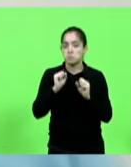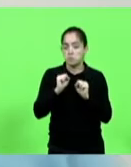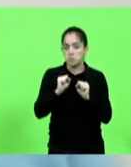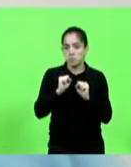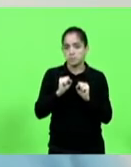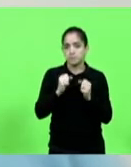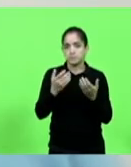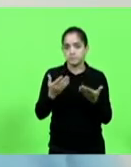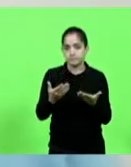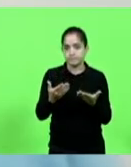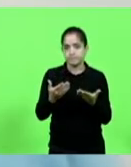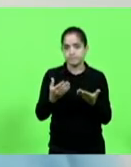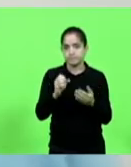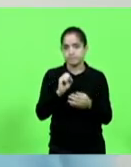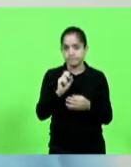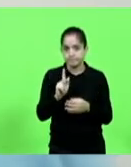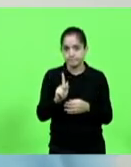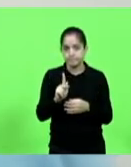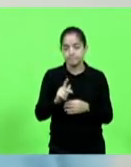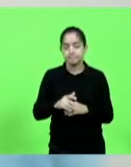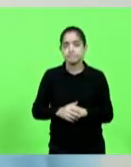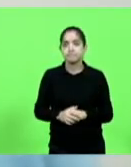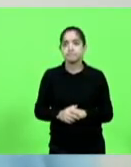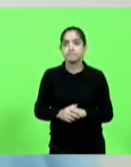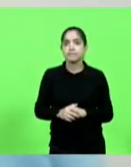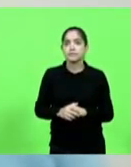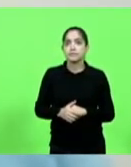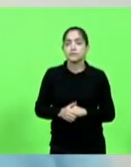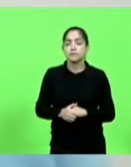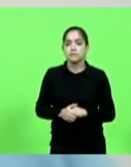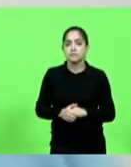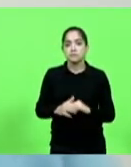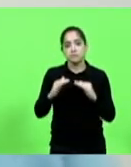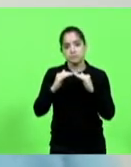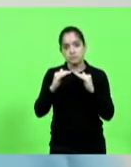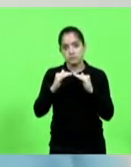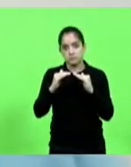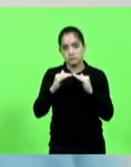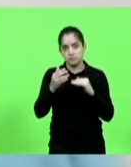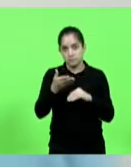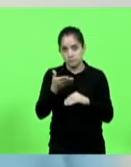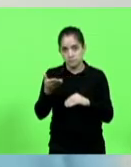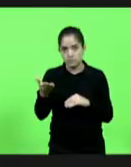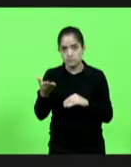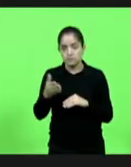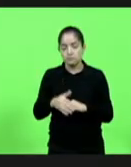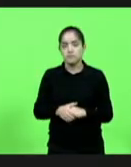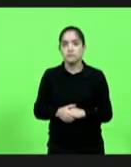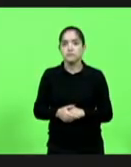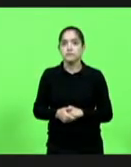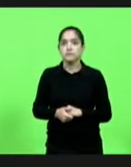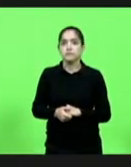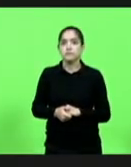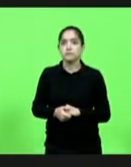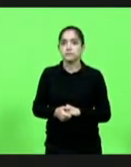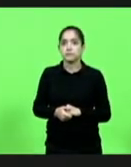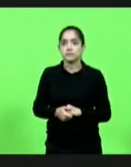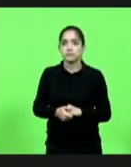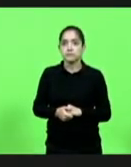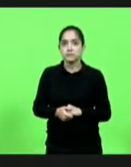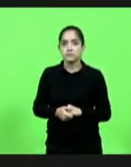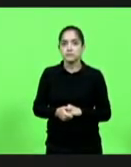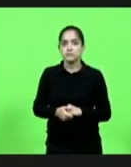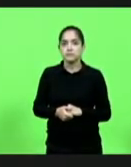Tudo bem, colegas deputados? Tudo bem. Fernando, Ismael também está aqui, Cobalquine, Vicente já fez sinal,